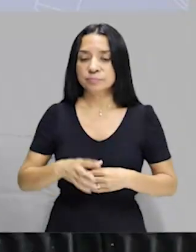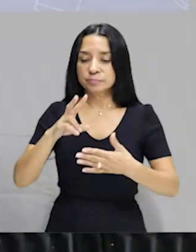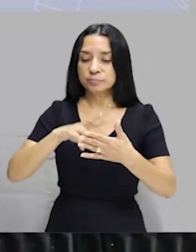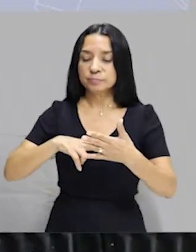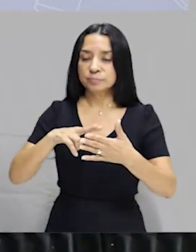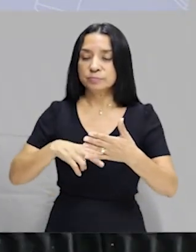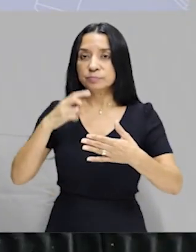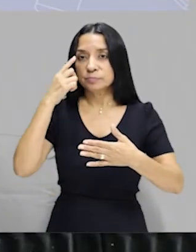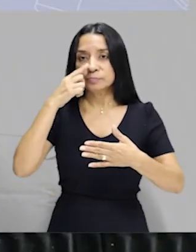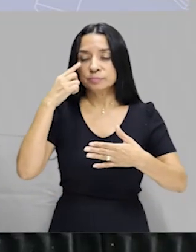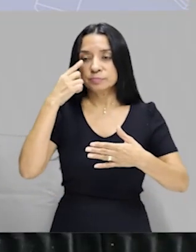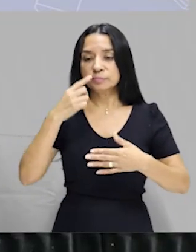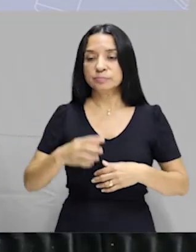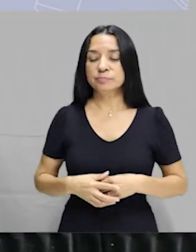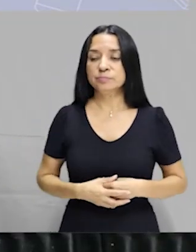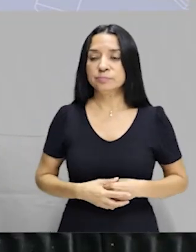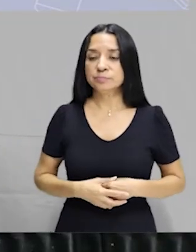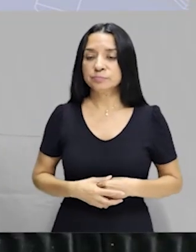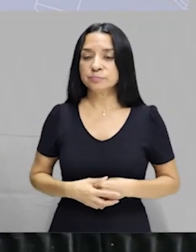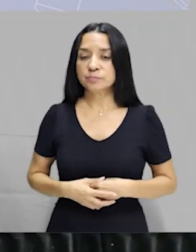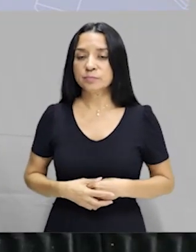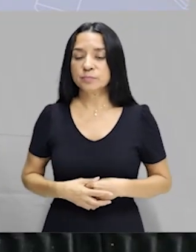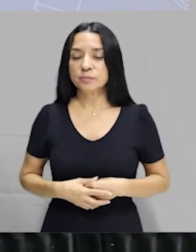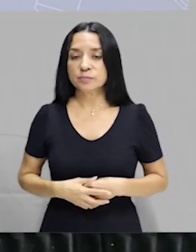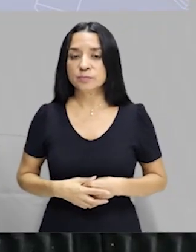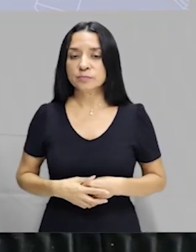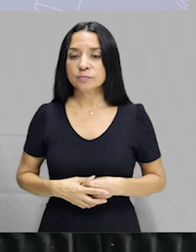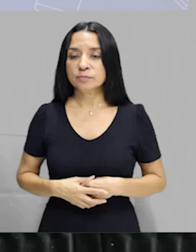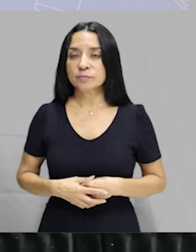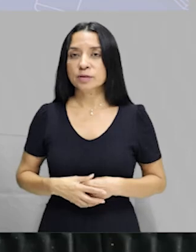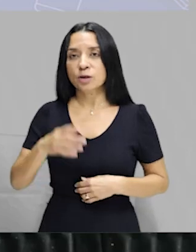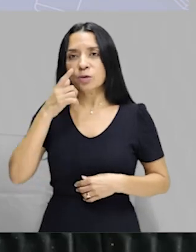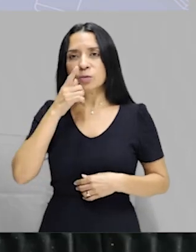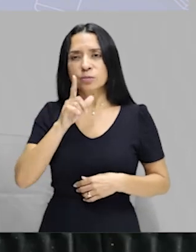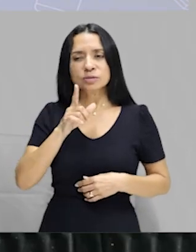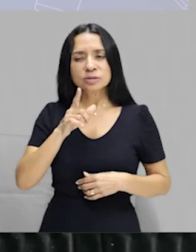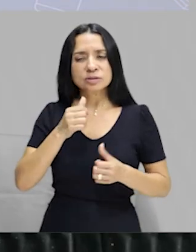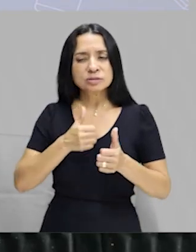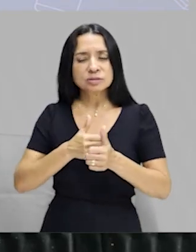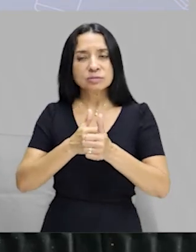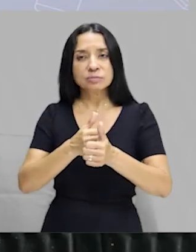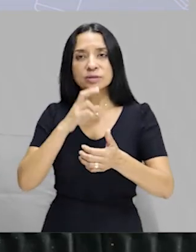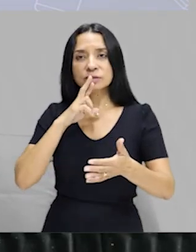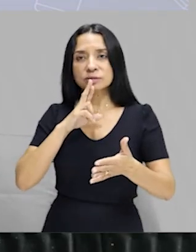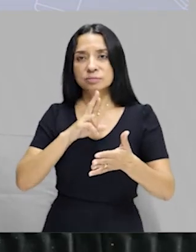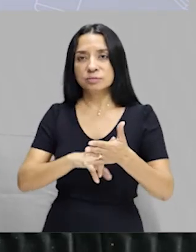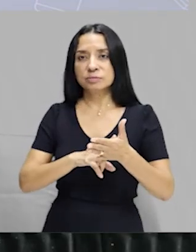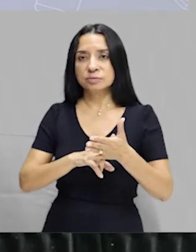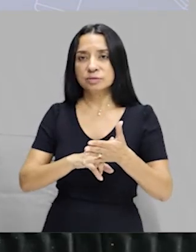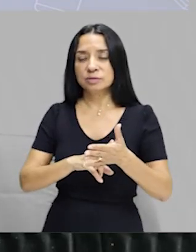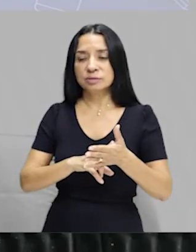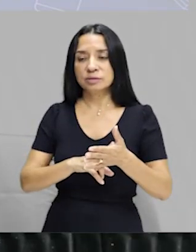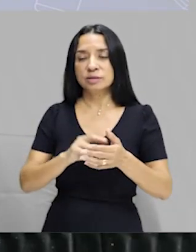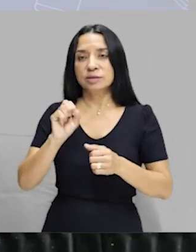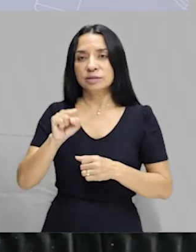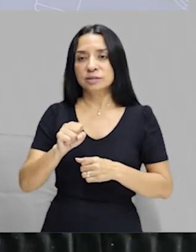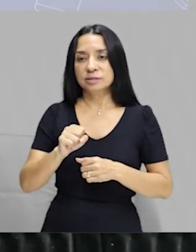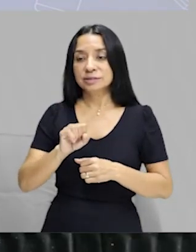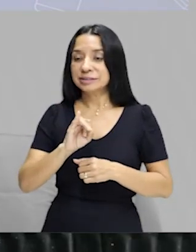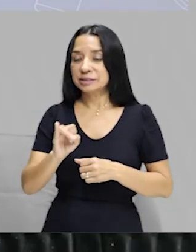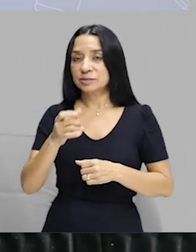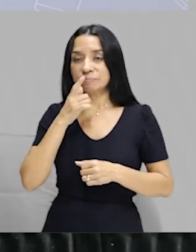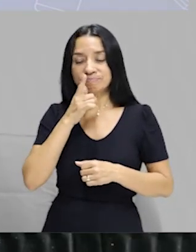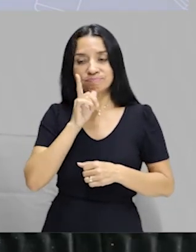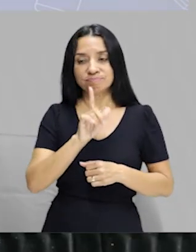cinco partes. Vocês estão conseguindo acompanhar as respostas? Pois é, se não conseguir